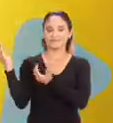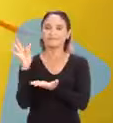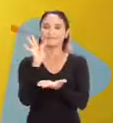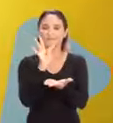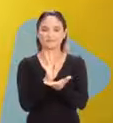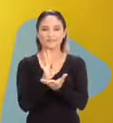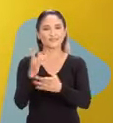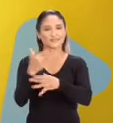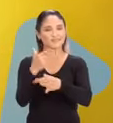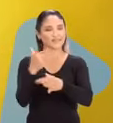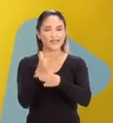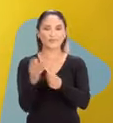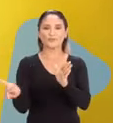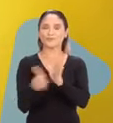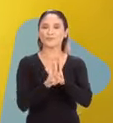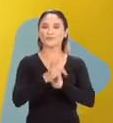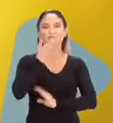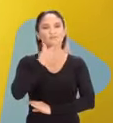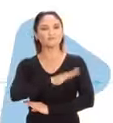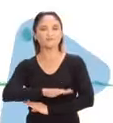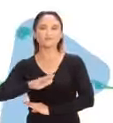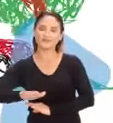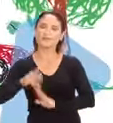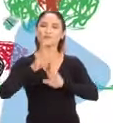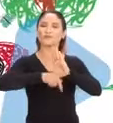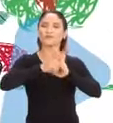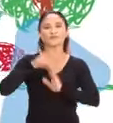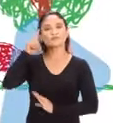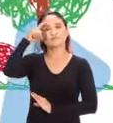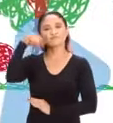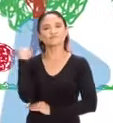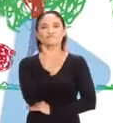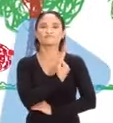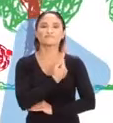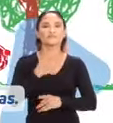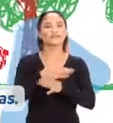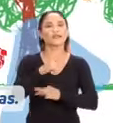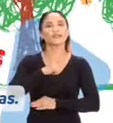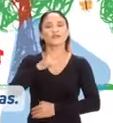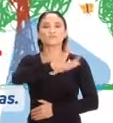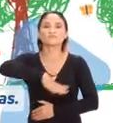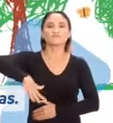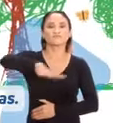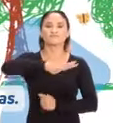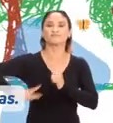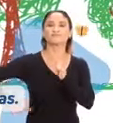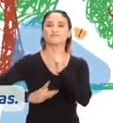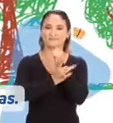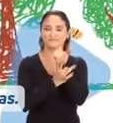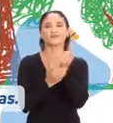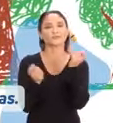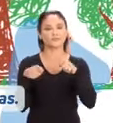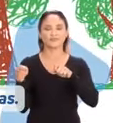Teresina, cidade para as crianças. É o programa de Kleber para que nossa cidade ofereça espaços mais